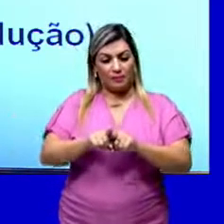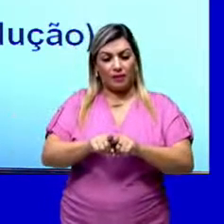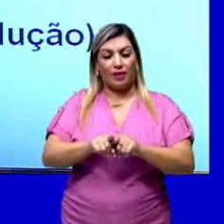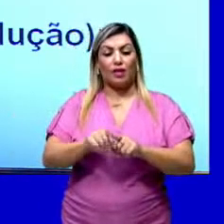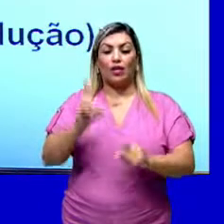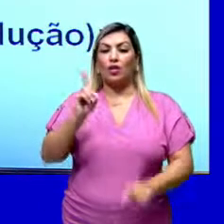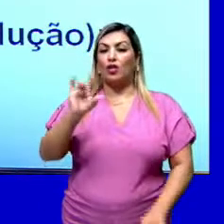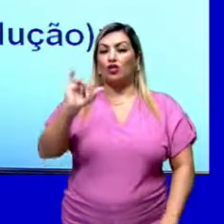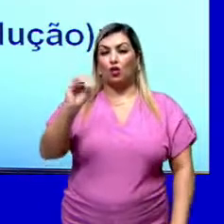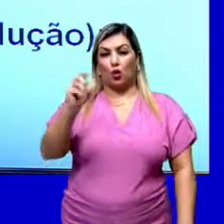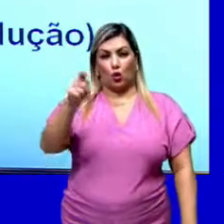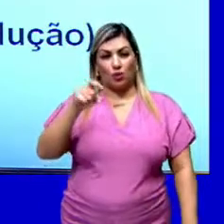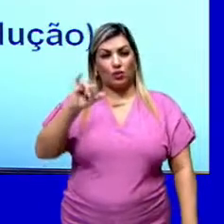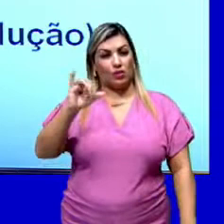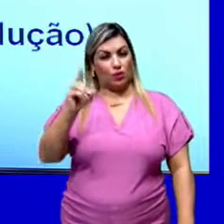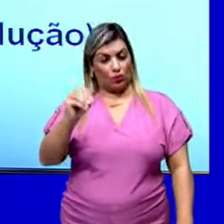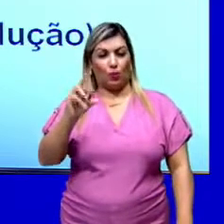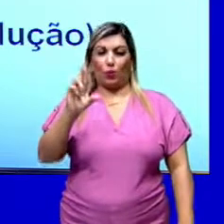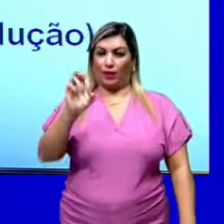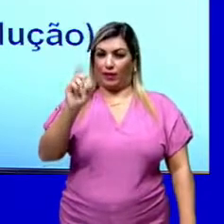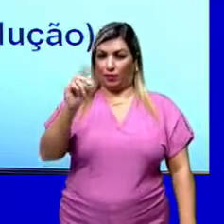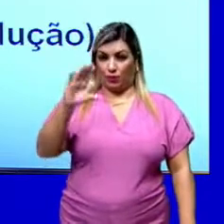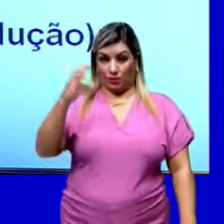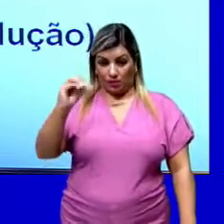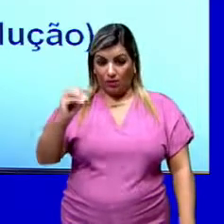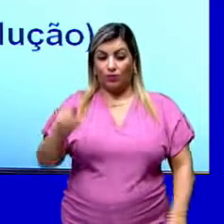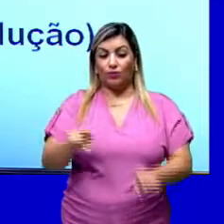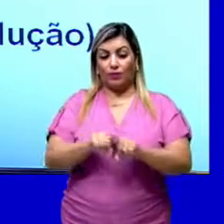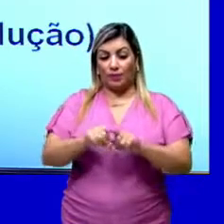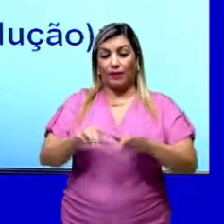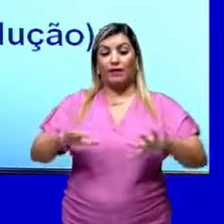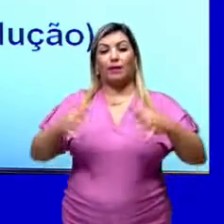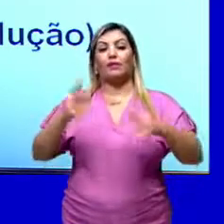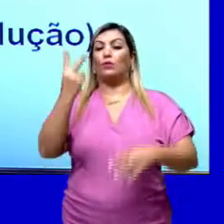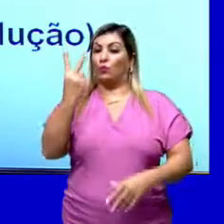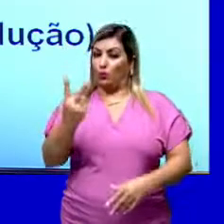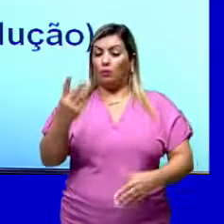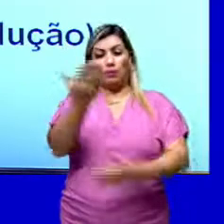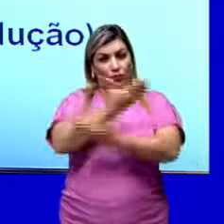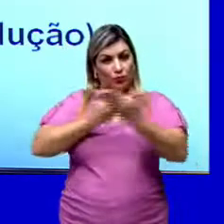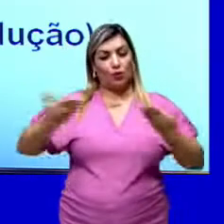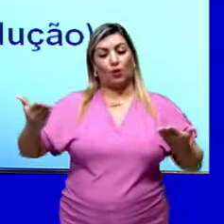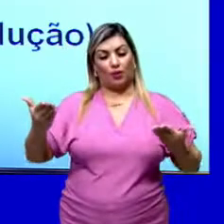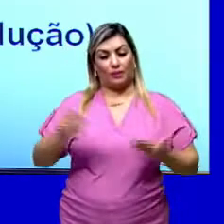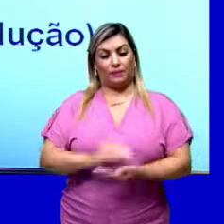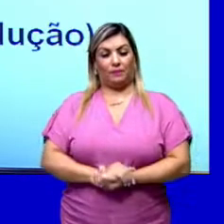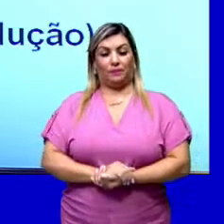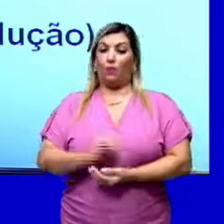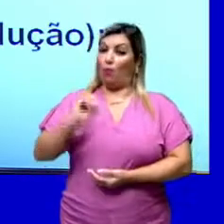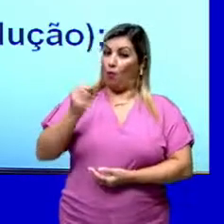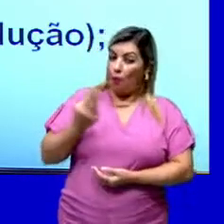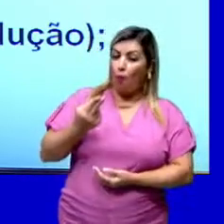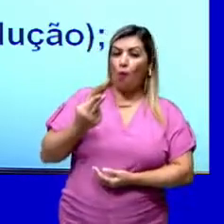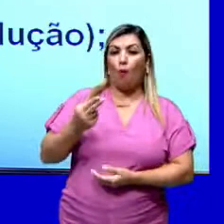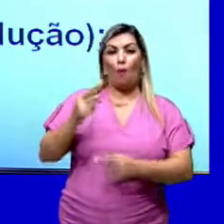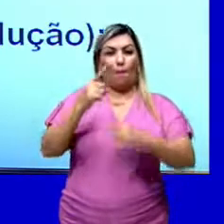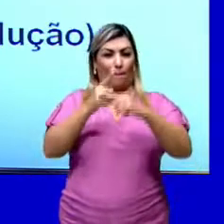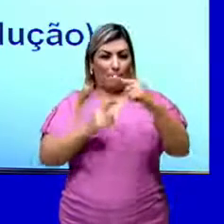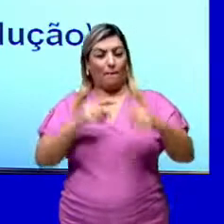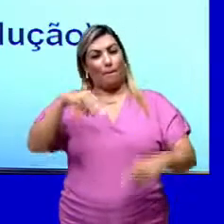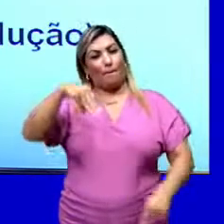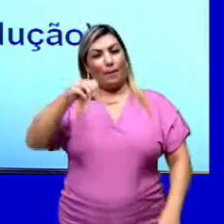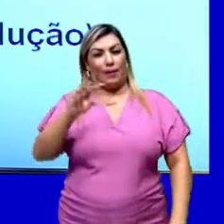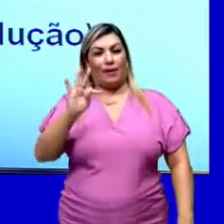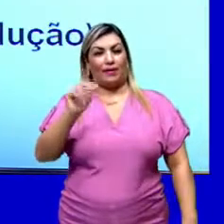dióxido, redução, como são conhecidas também. E nós temos a reação de dupla troca ou metátese,